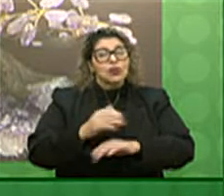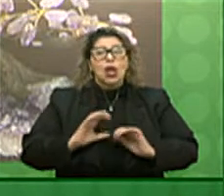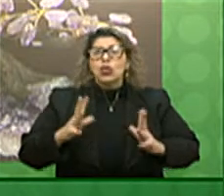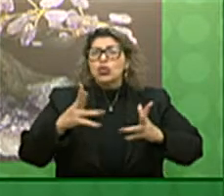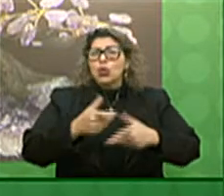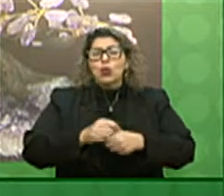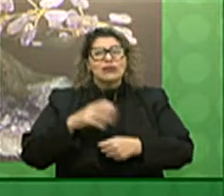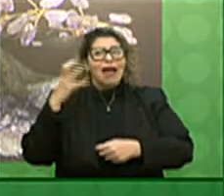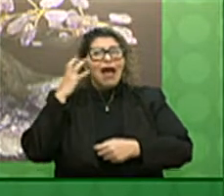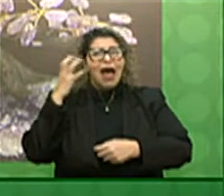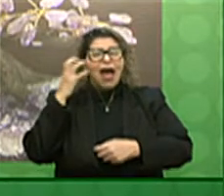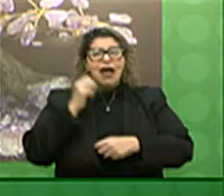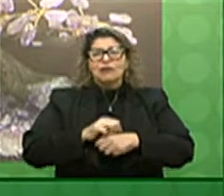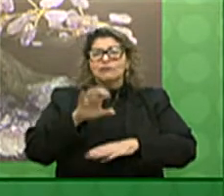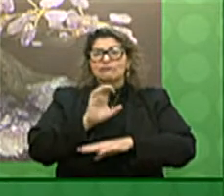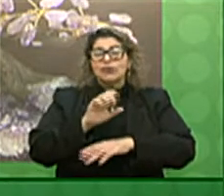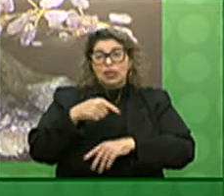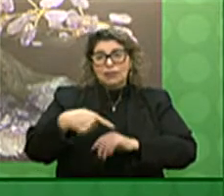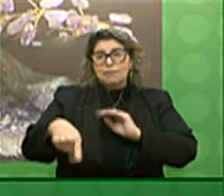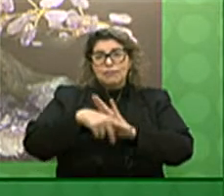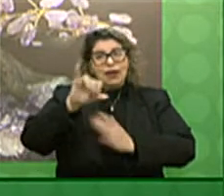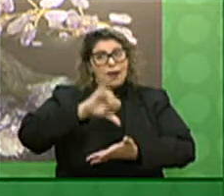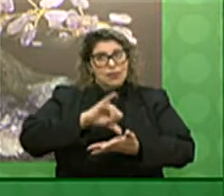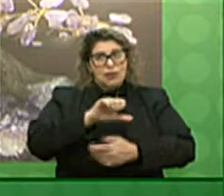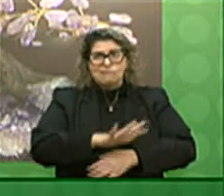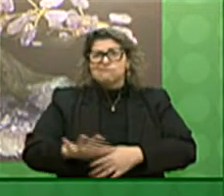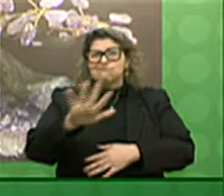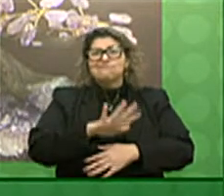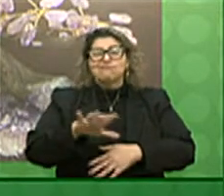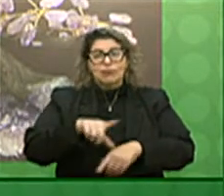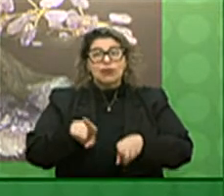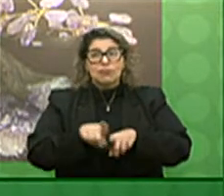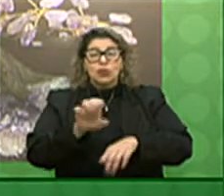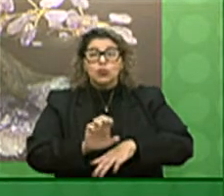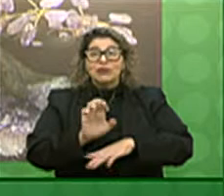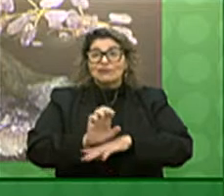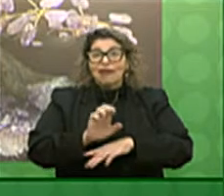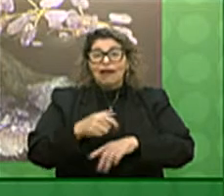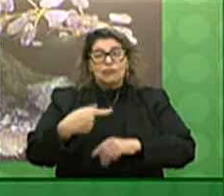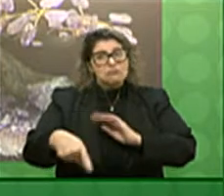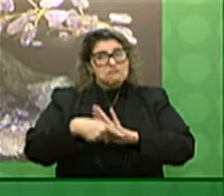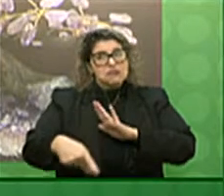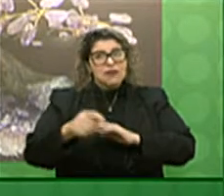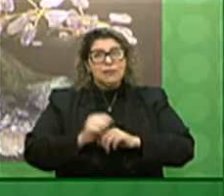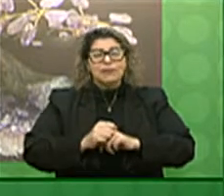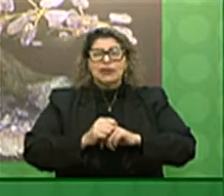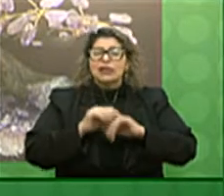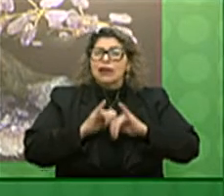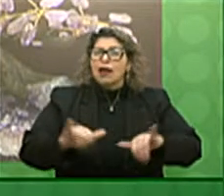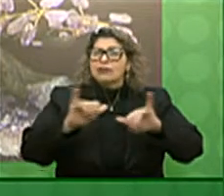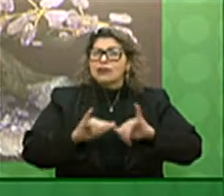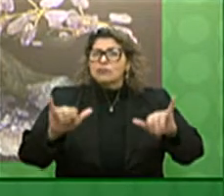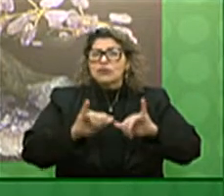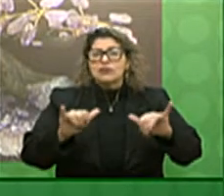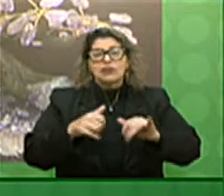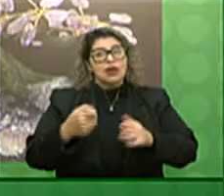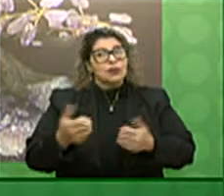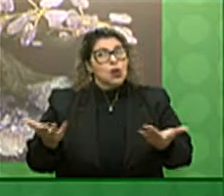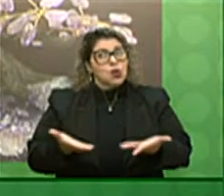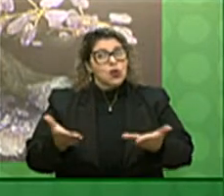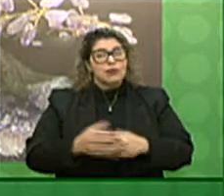capital, do interior, que estão transmitindo, são muitas emissoras que estão fazendo a transmissão desse nosso evento.